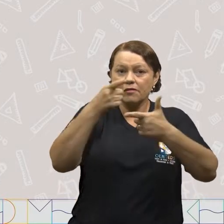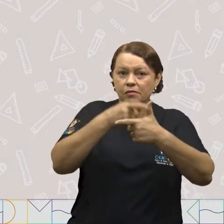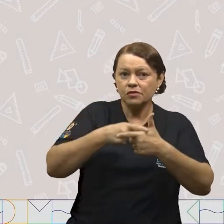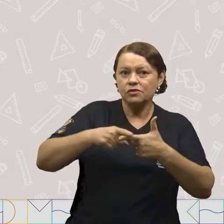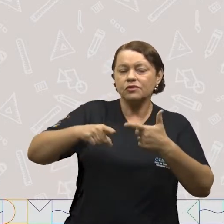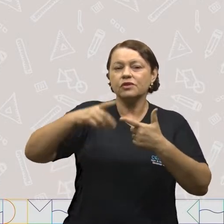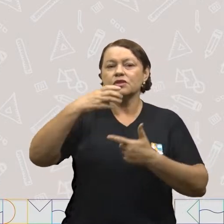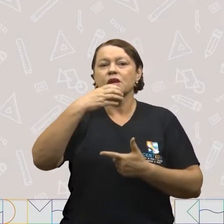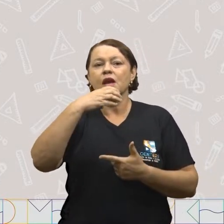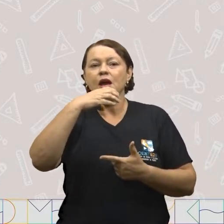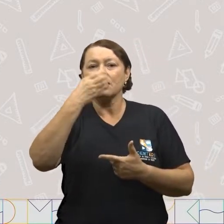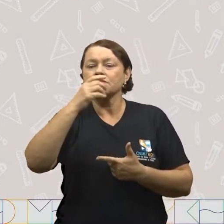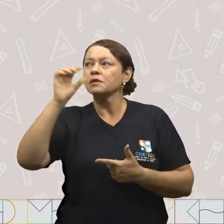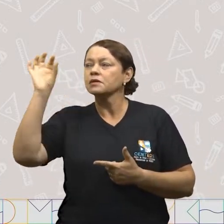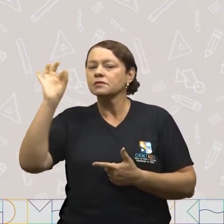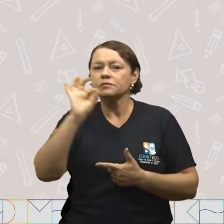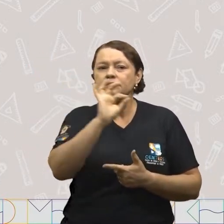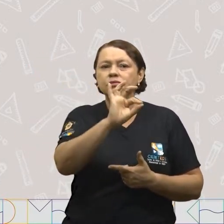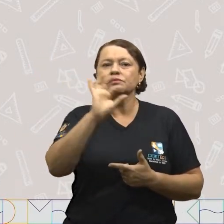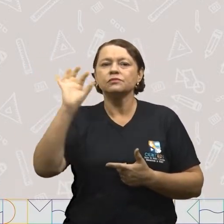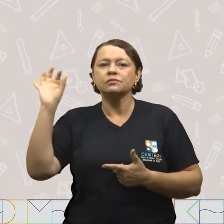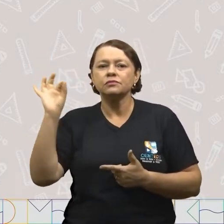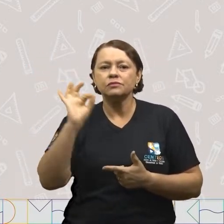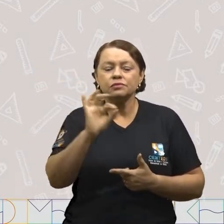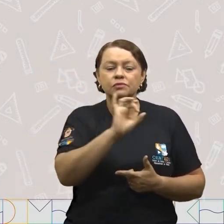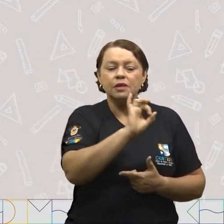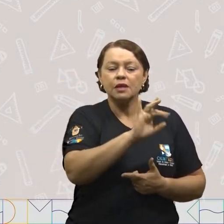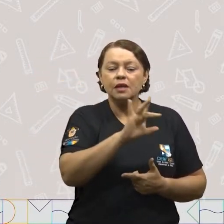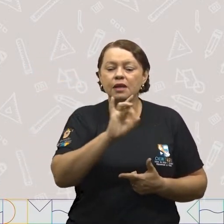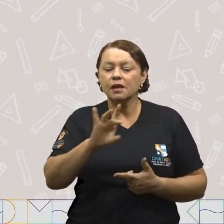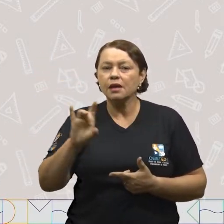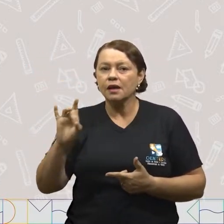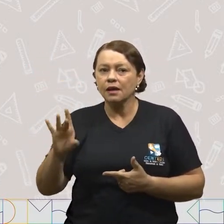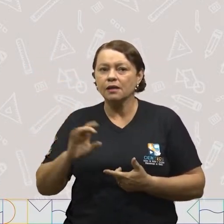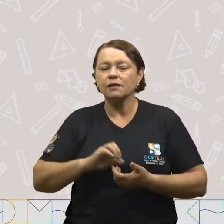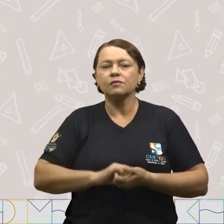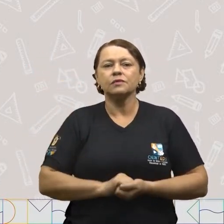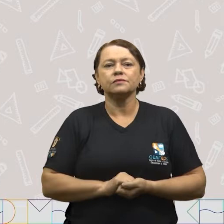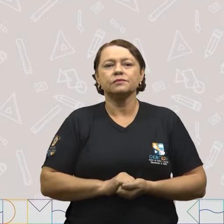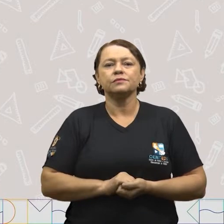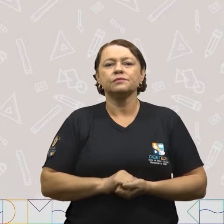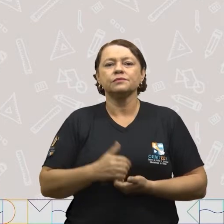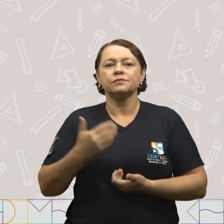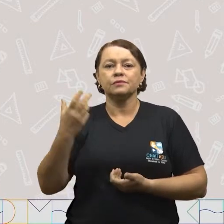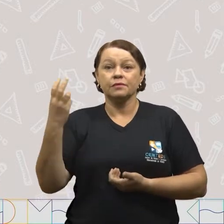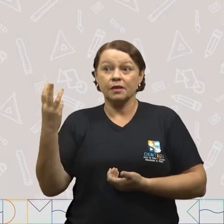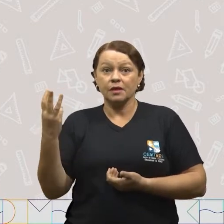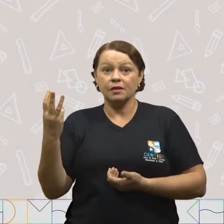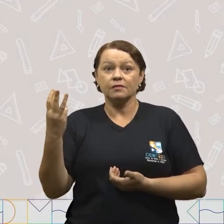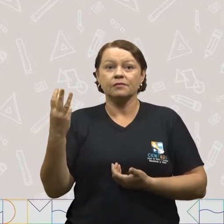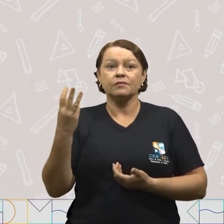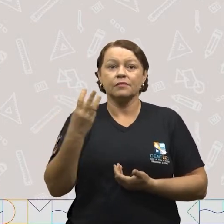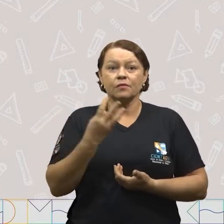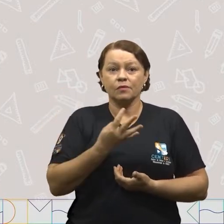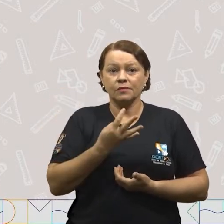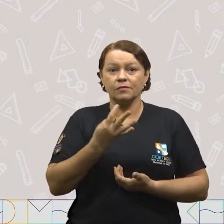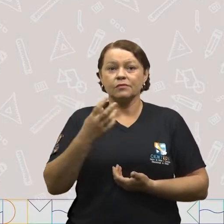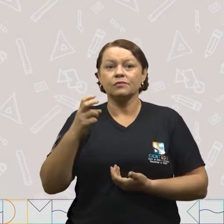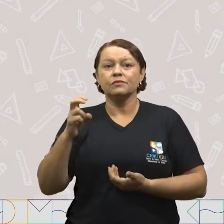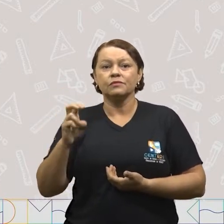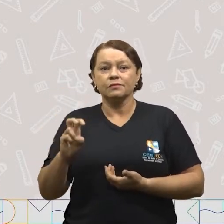as maçãs uma a uma. Vamos lá contar? Uma, duas, três,